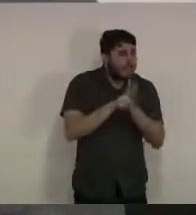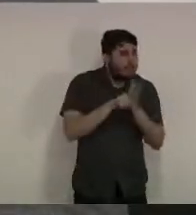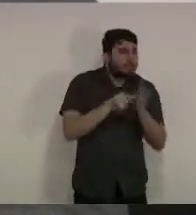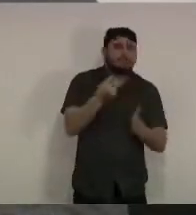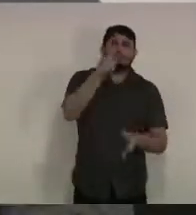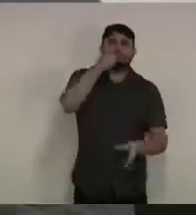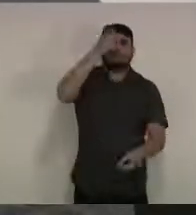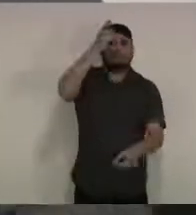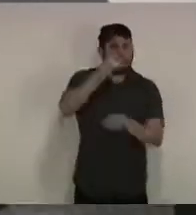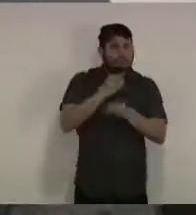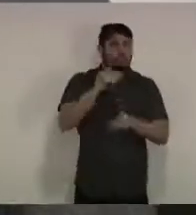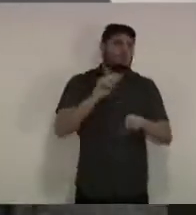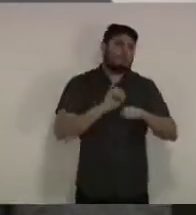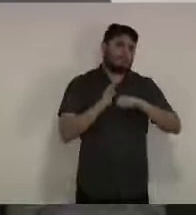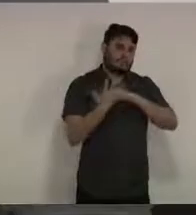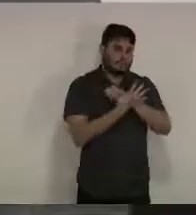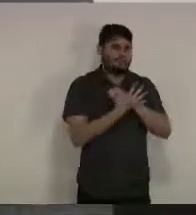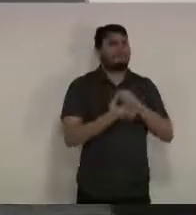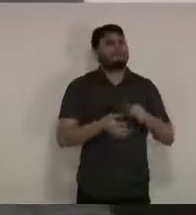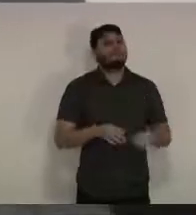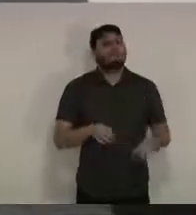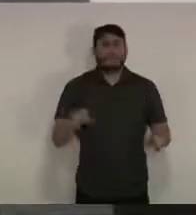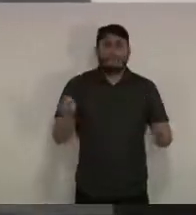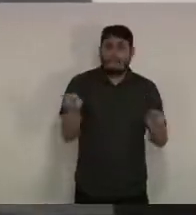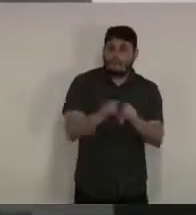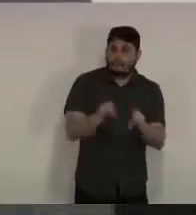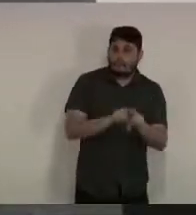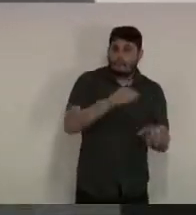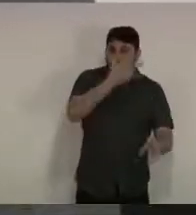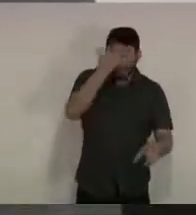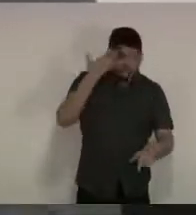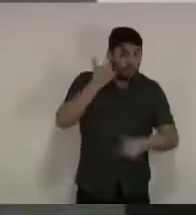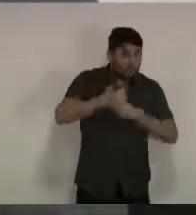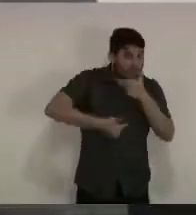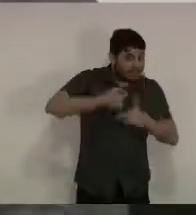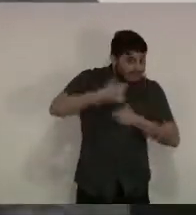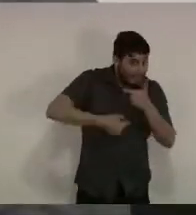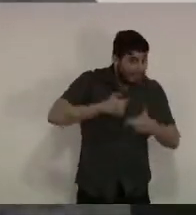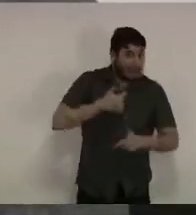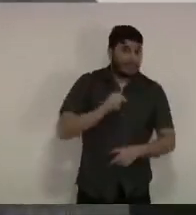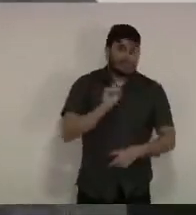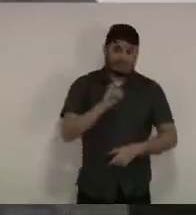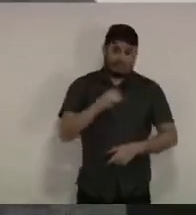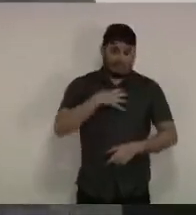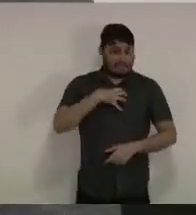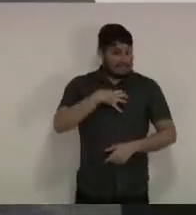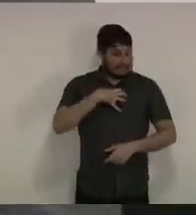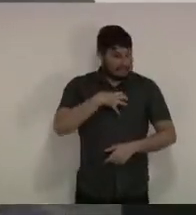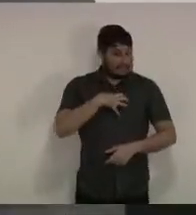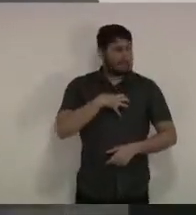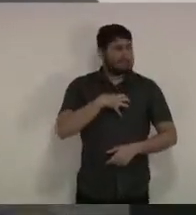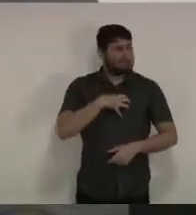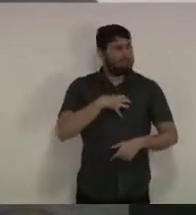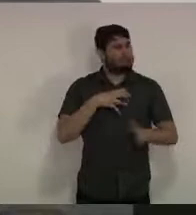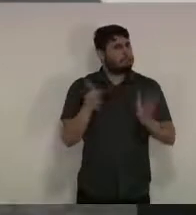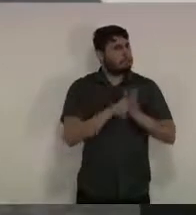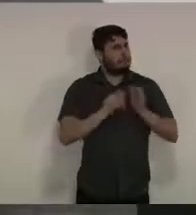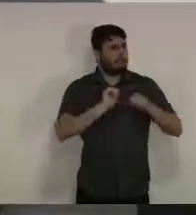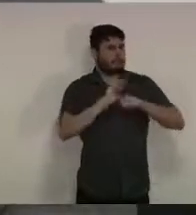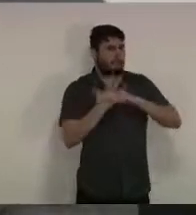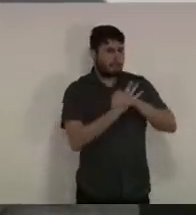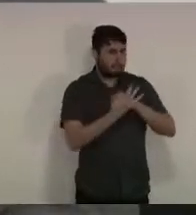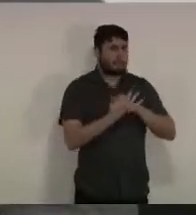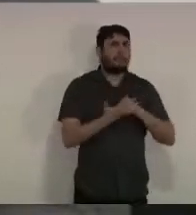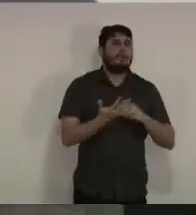que estão dentro do prazo entre 3 e 5 dias de sintoma que são afastados das suas atividades laborais